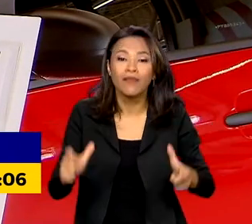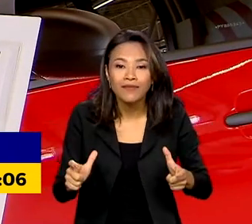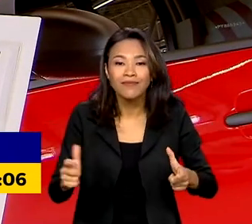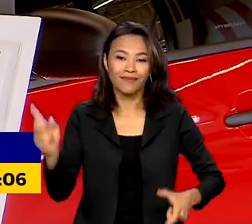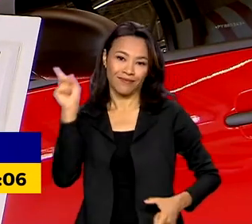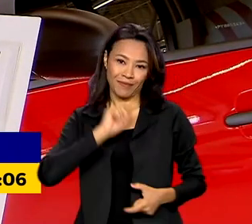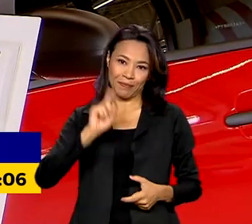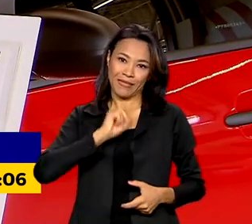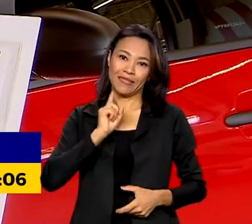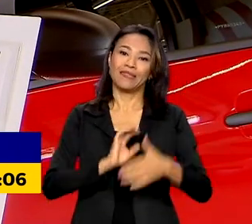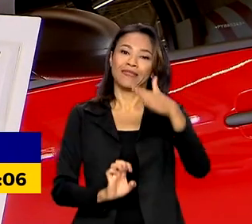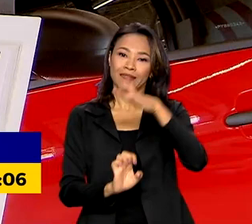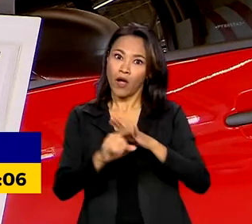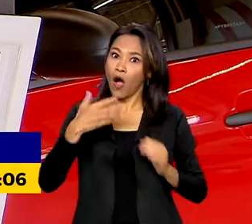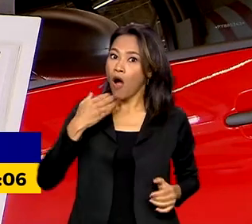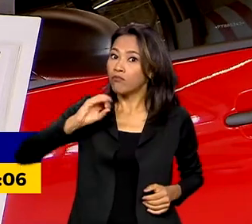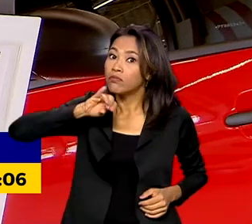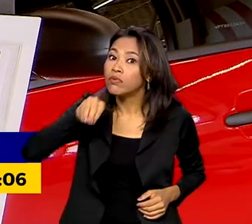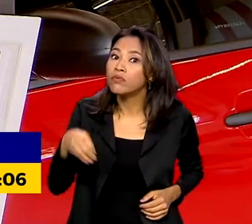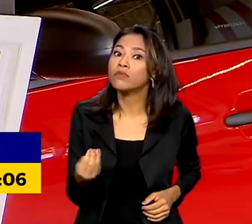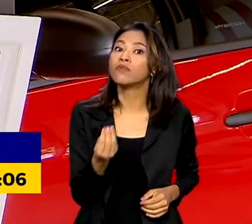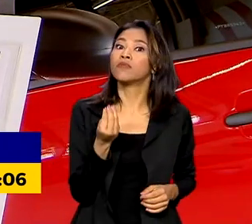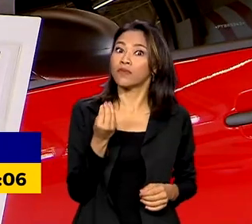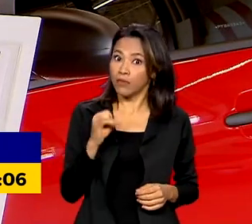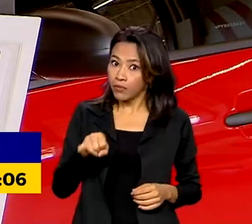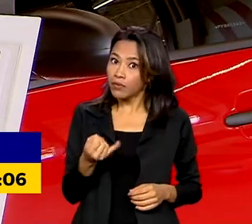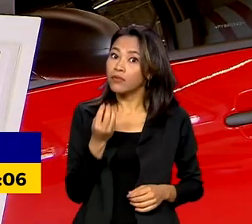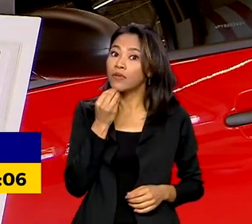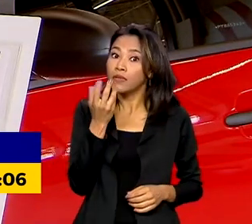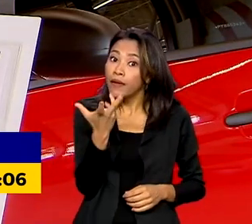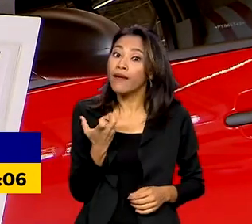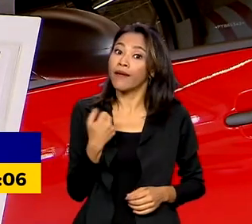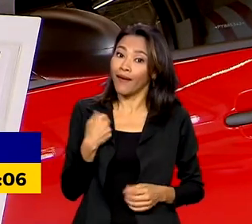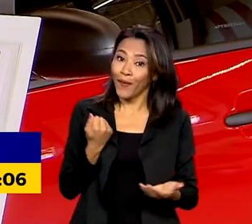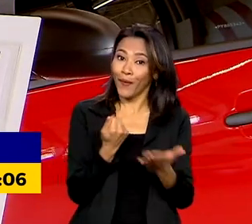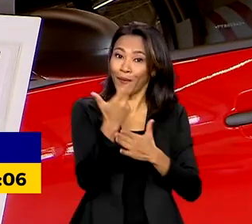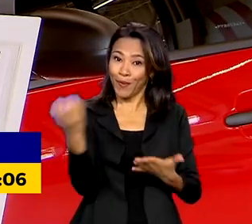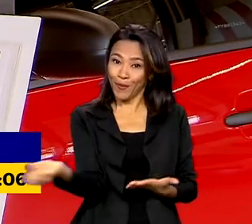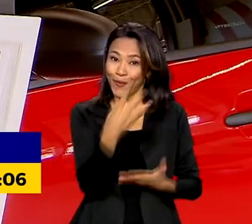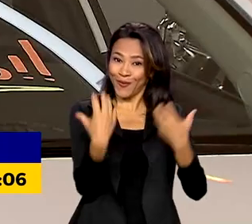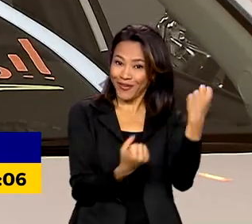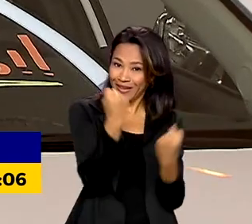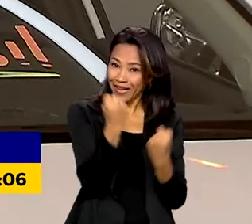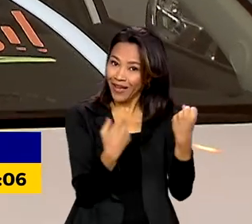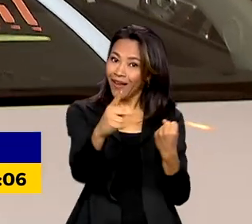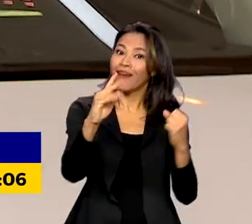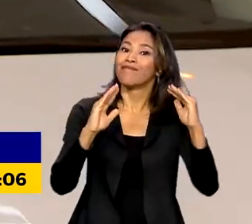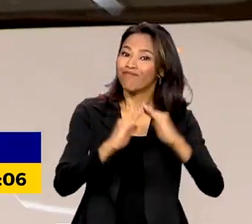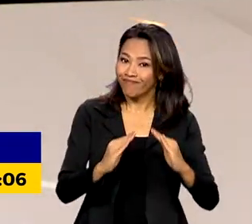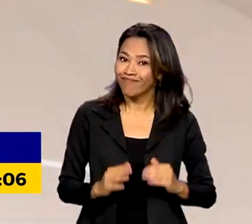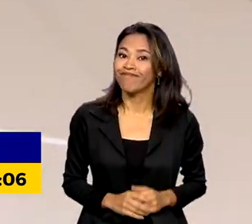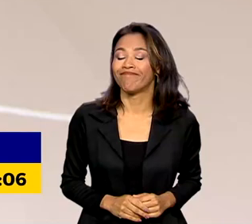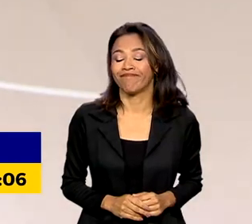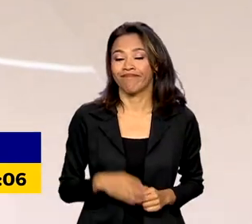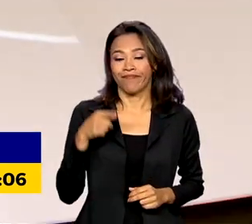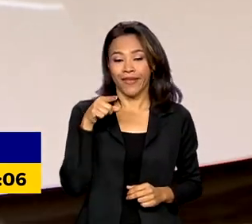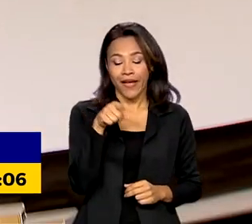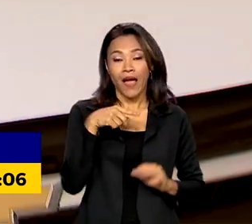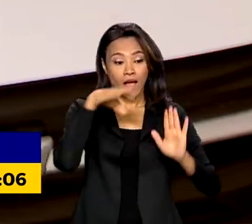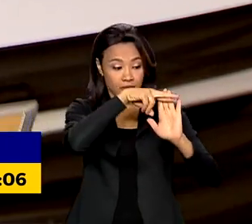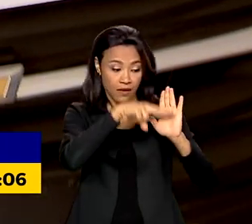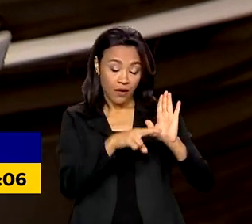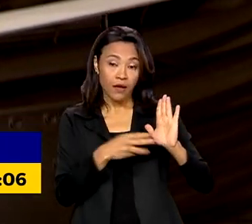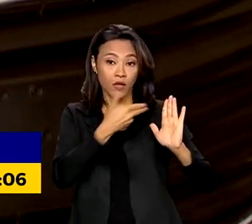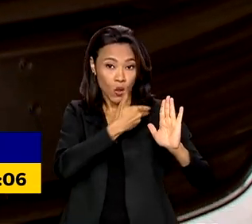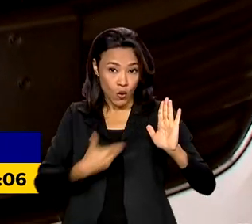Pode ser a oportunidade para quem quer colocar um carro zero quilômetro na garagem. A medida pretende estimular a